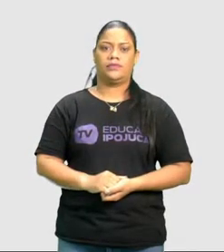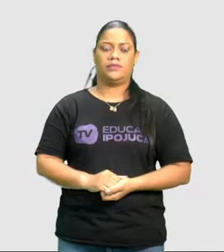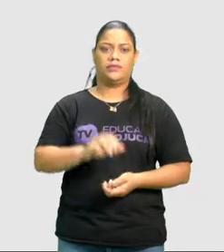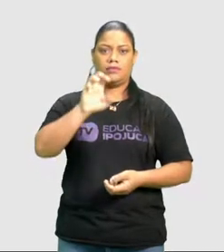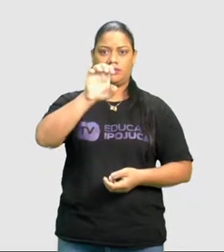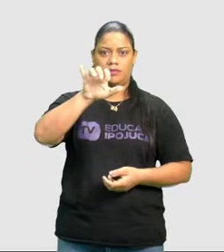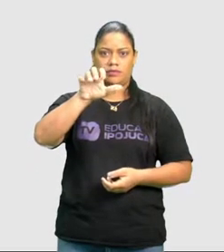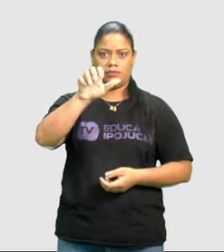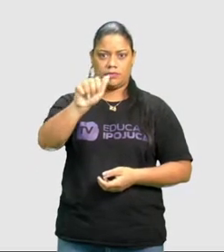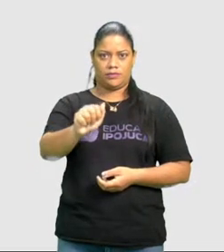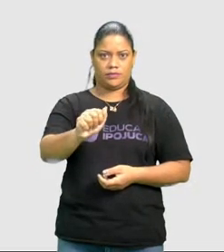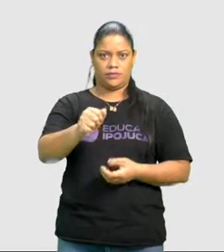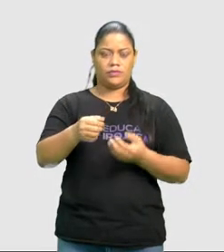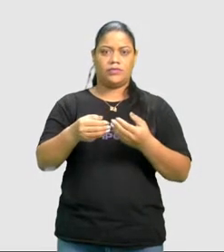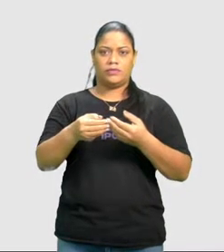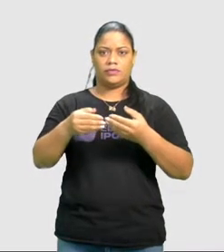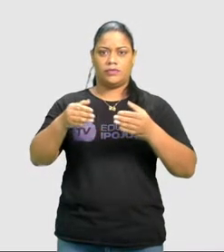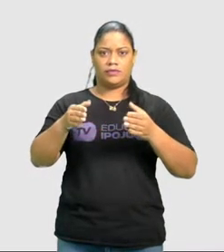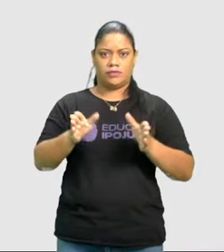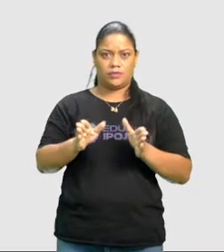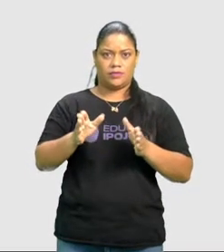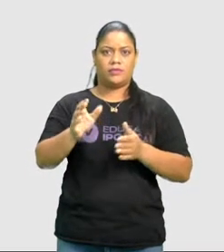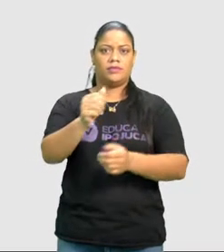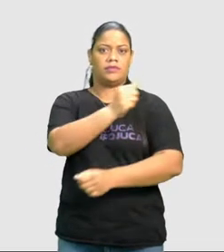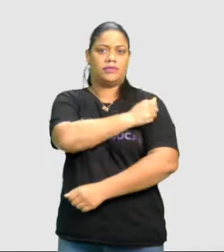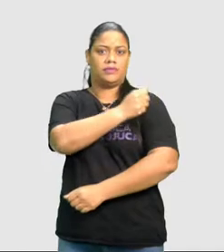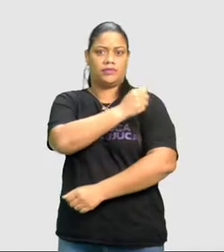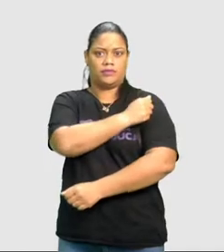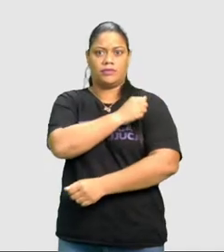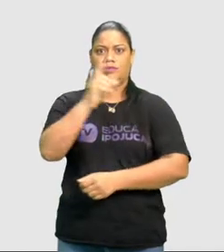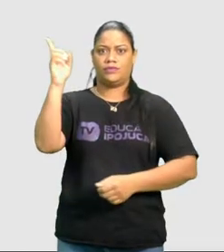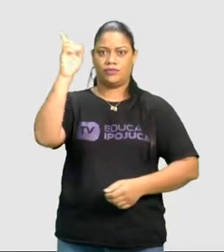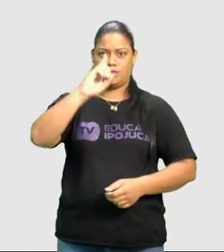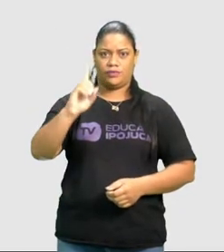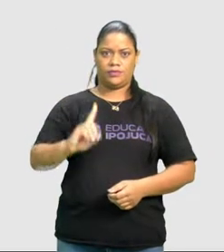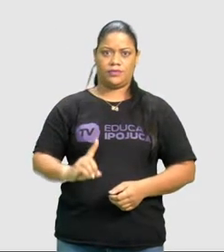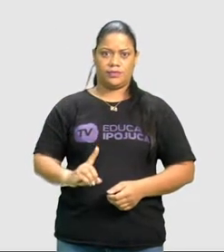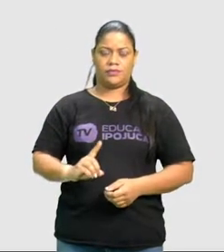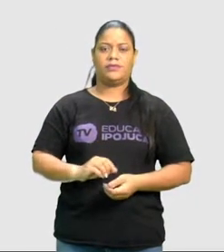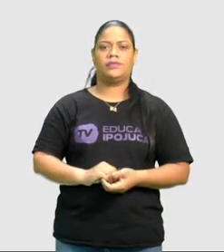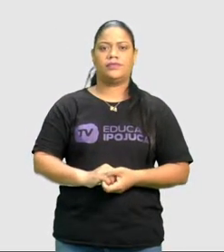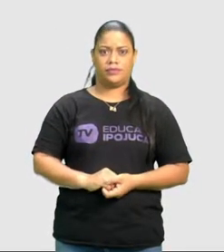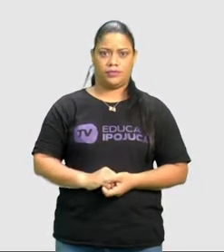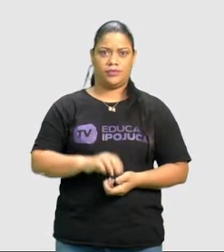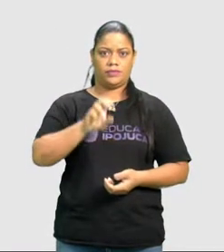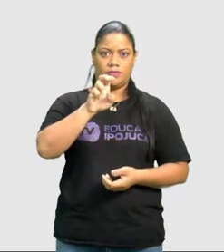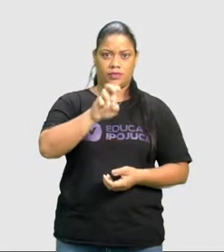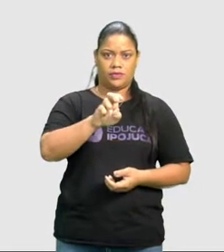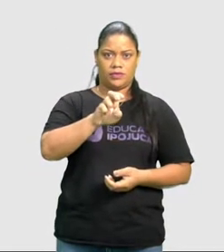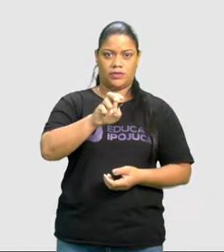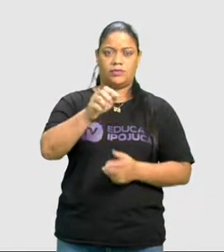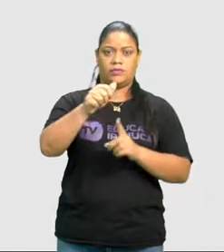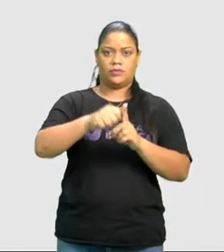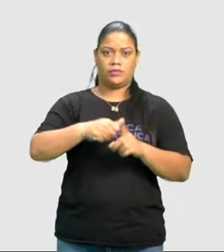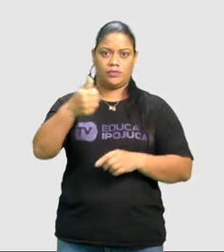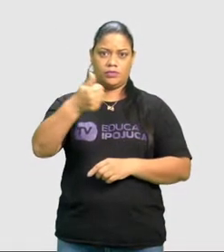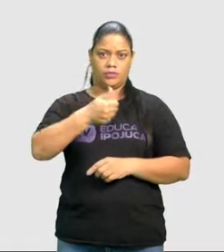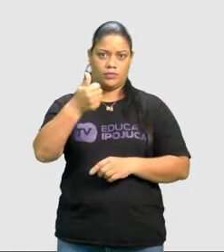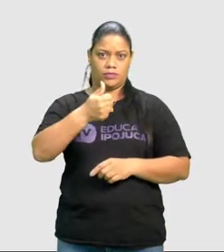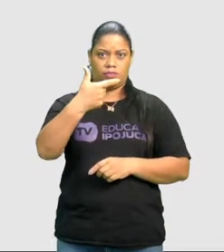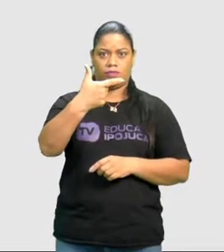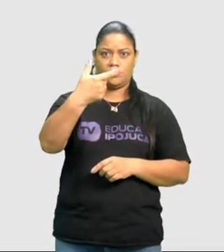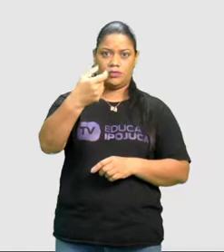EJA abre as portas para alunos com deficiência. Publicado em 5 de 11 de 2014,